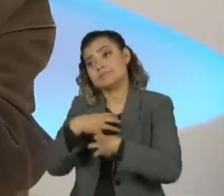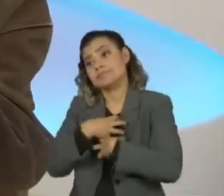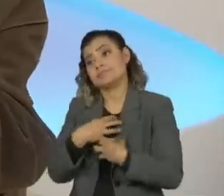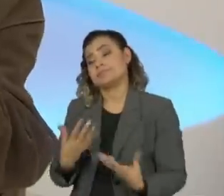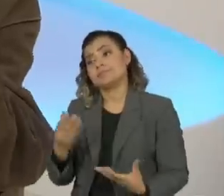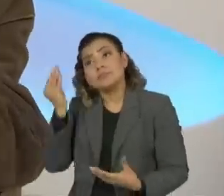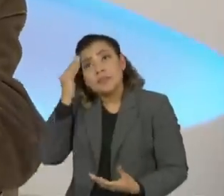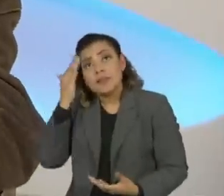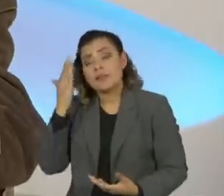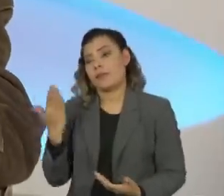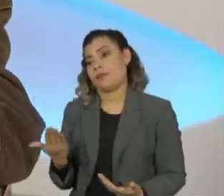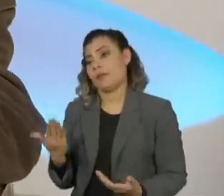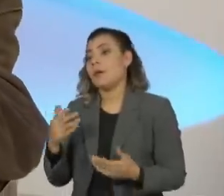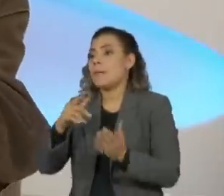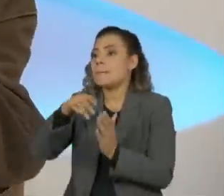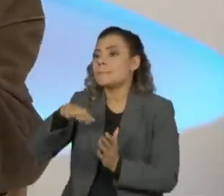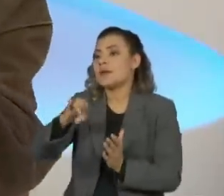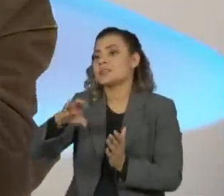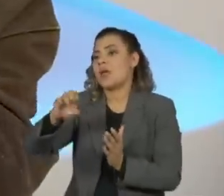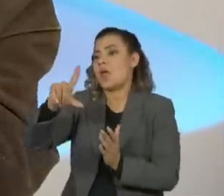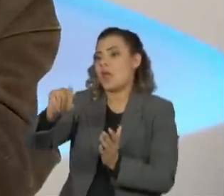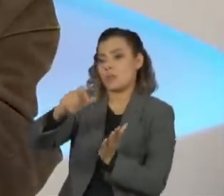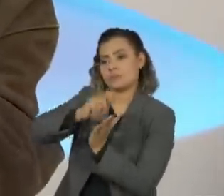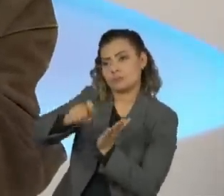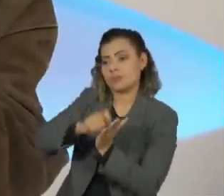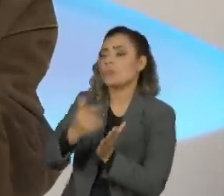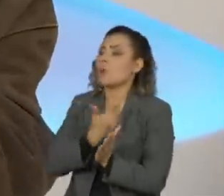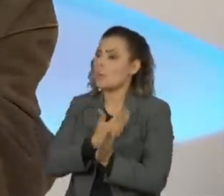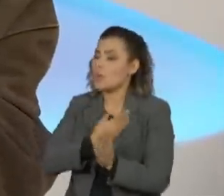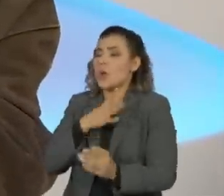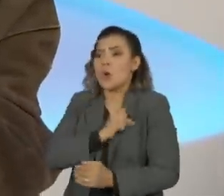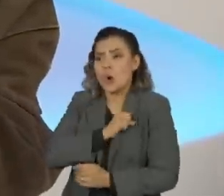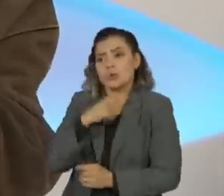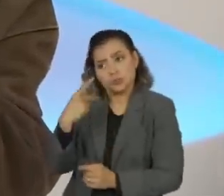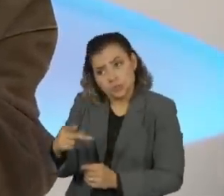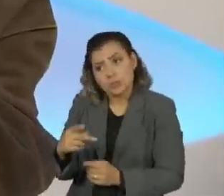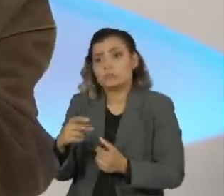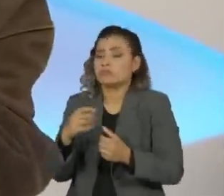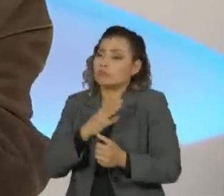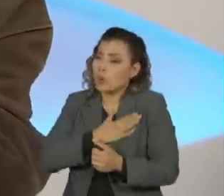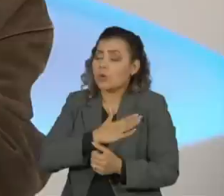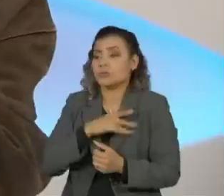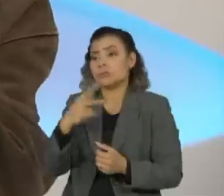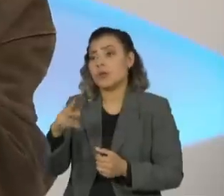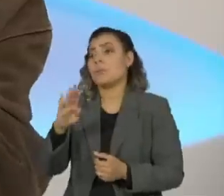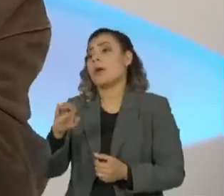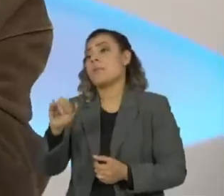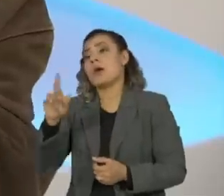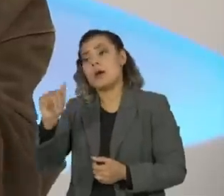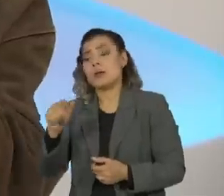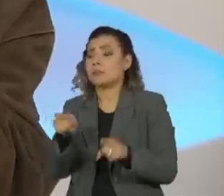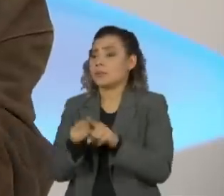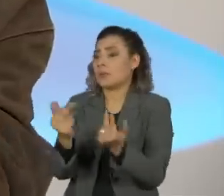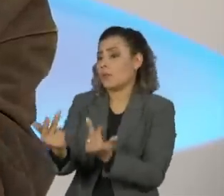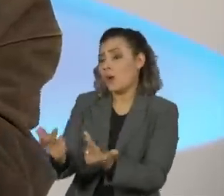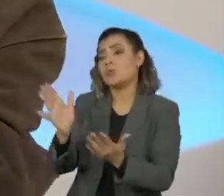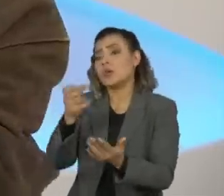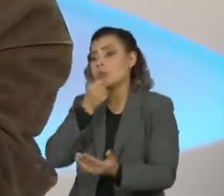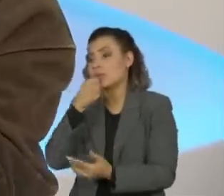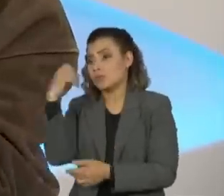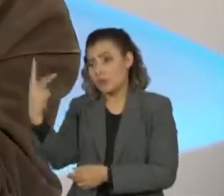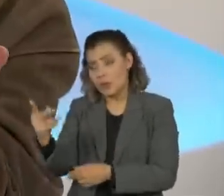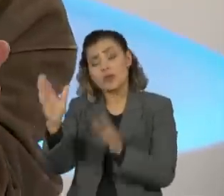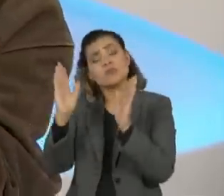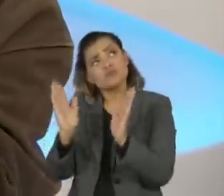acho assim, o Marcelo é um excelente escritor, é uma pessoa que é meu amigo, que eu gosto imensamente, a Bárbara Ganssen, a mesma coisa, já entrevistei a Bárbara.